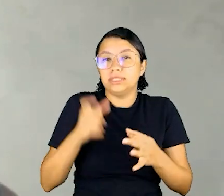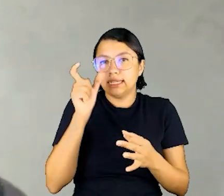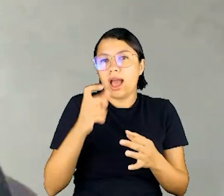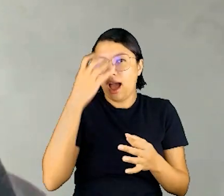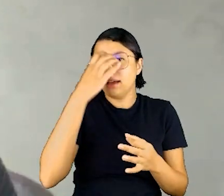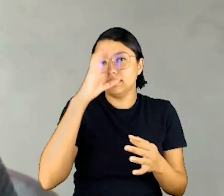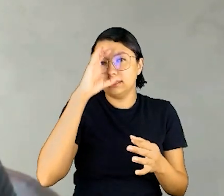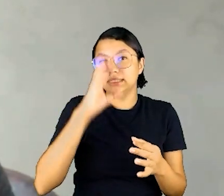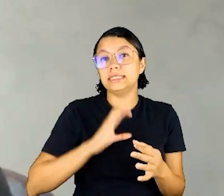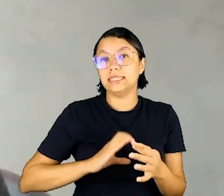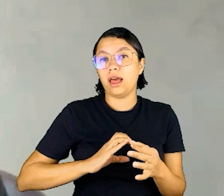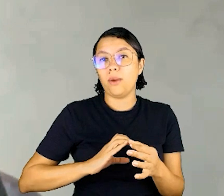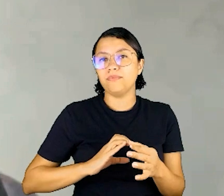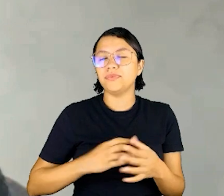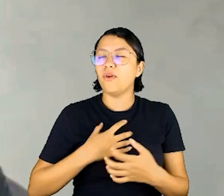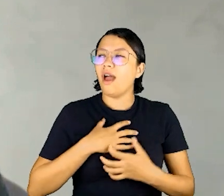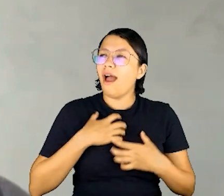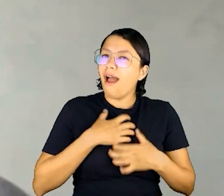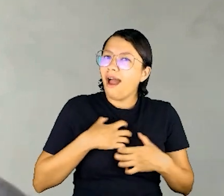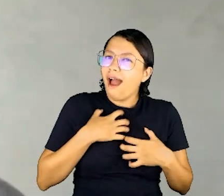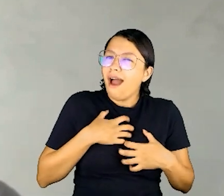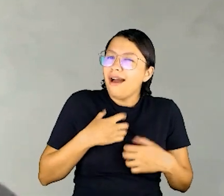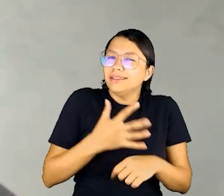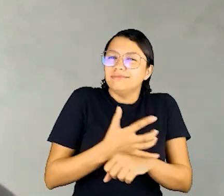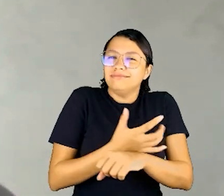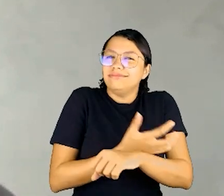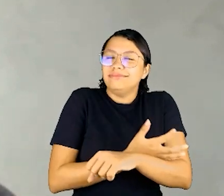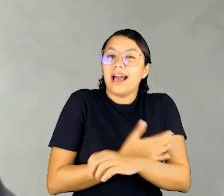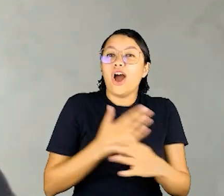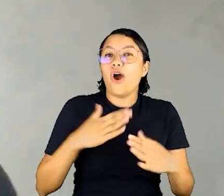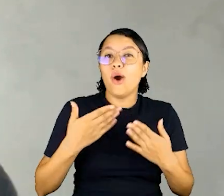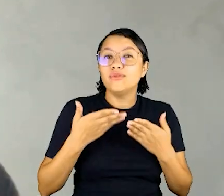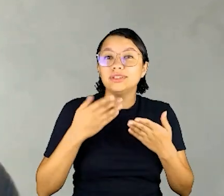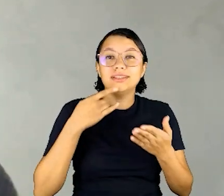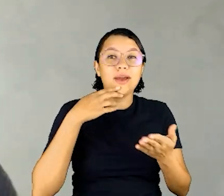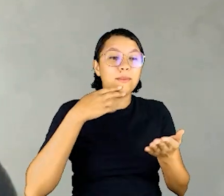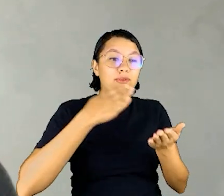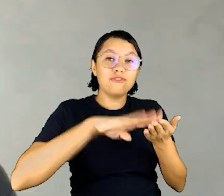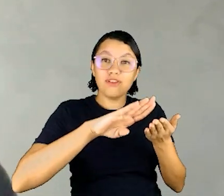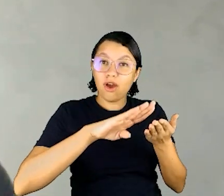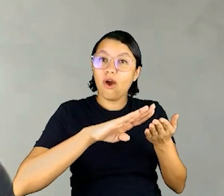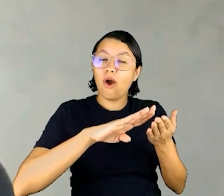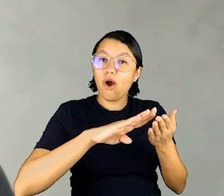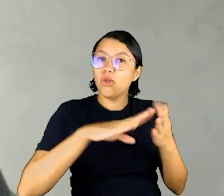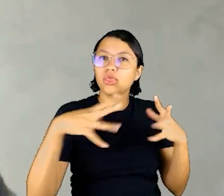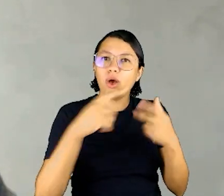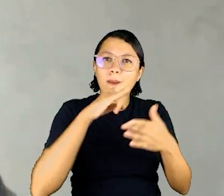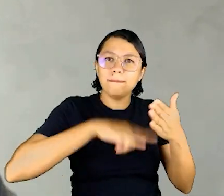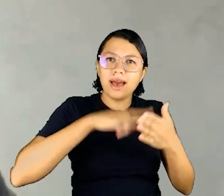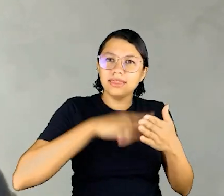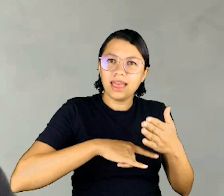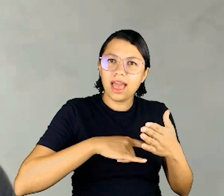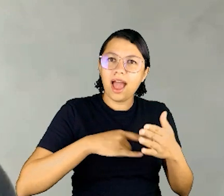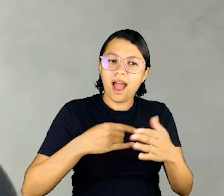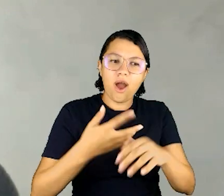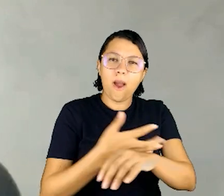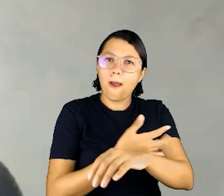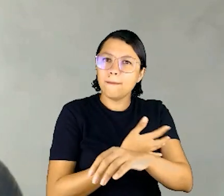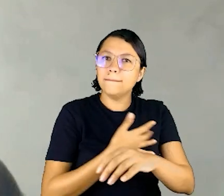Eu gostaria de dizer, Renato, que eu fiquei emocionada quando você me encaminhou semana passada o material da cartilha.